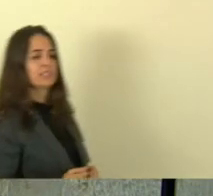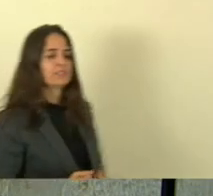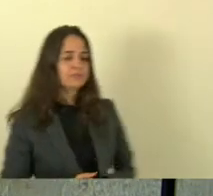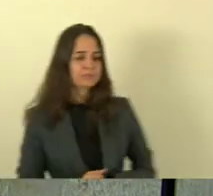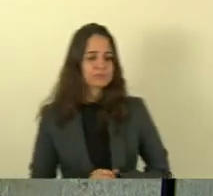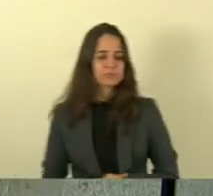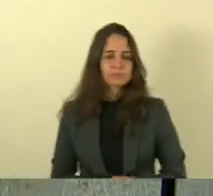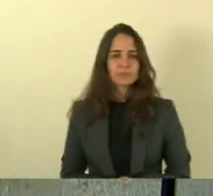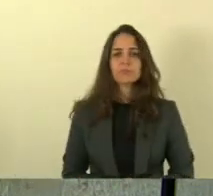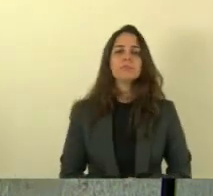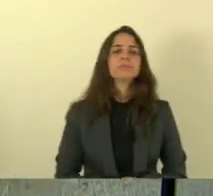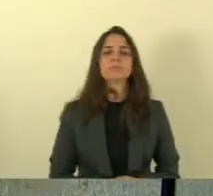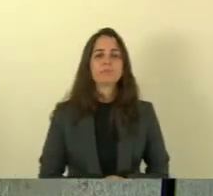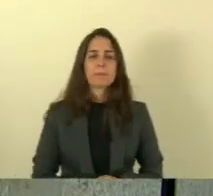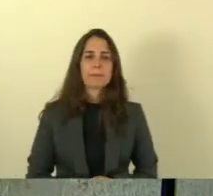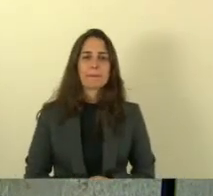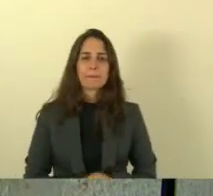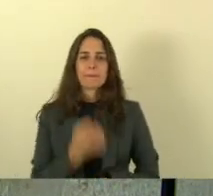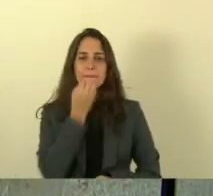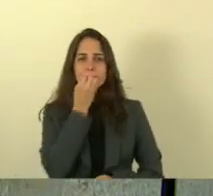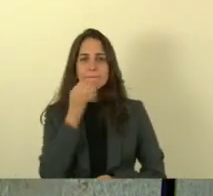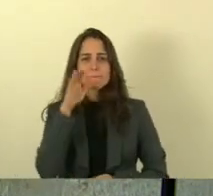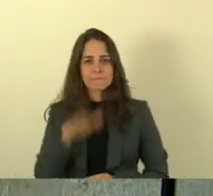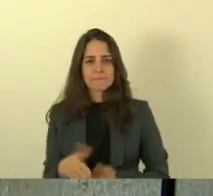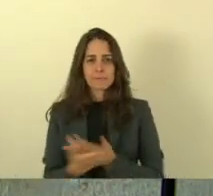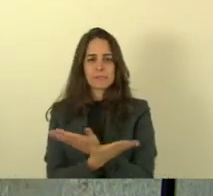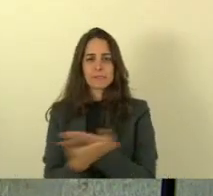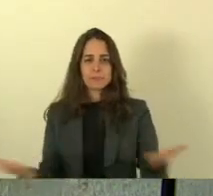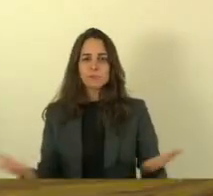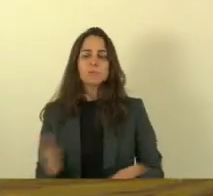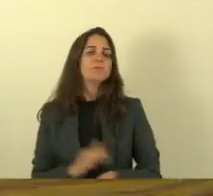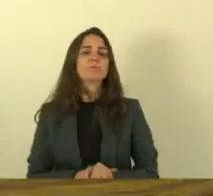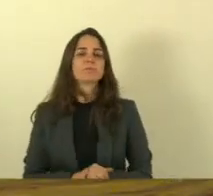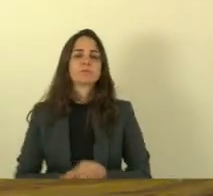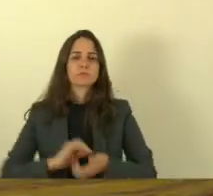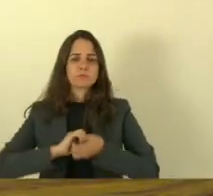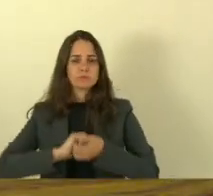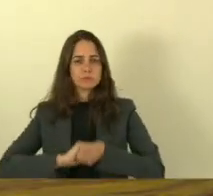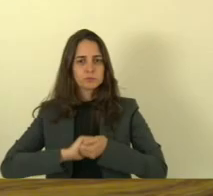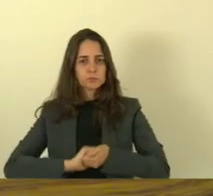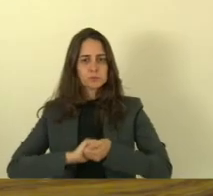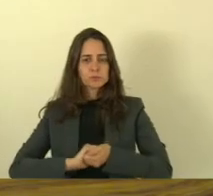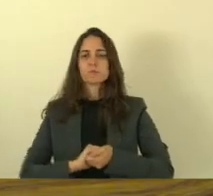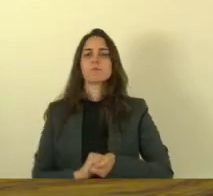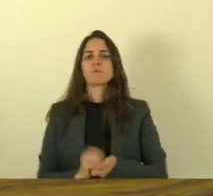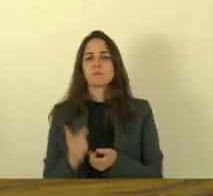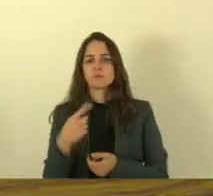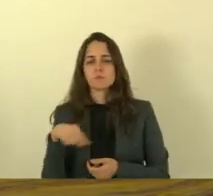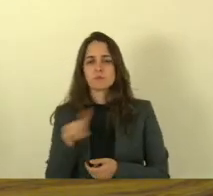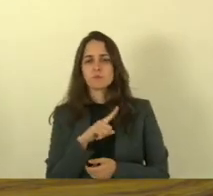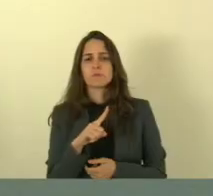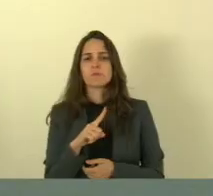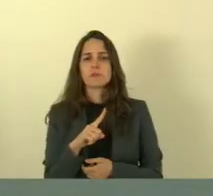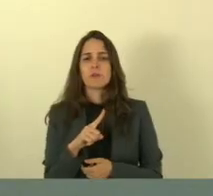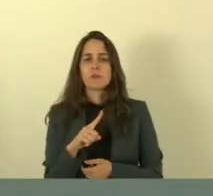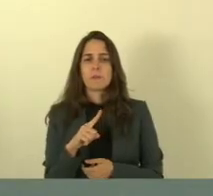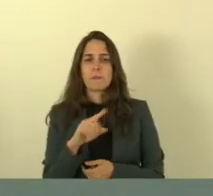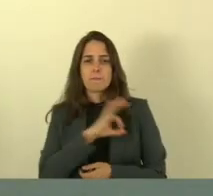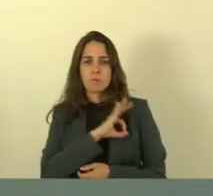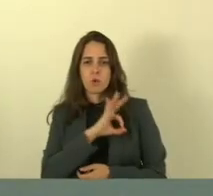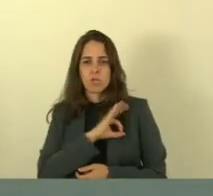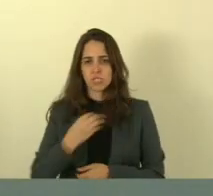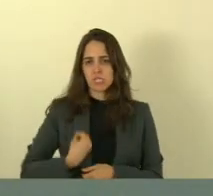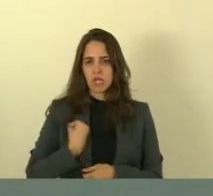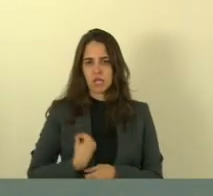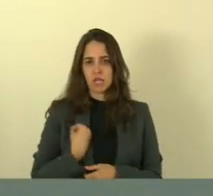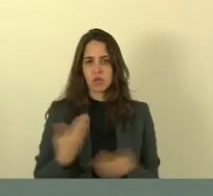boa tarde a todos e a todas meus cumprimentos a nossa perícia criminal que se encontra aqui